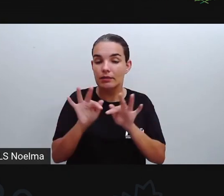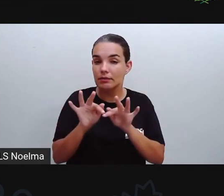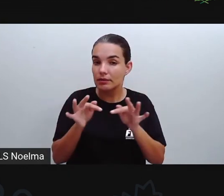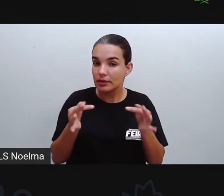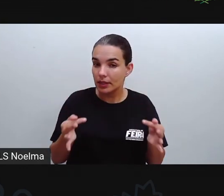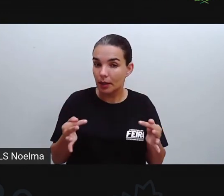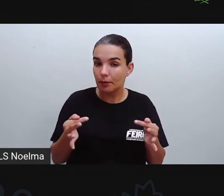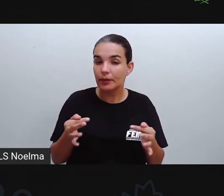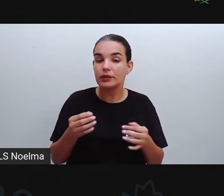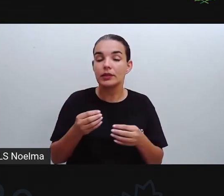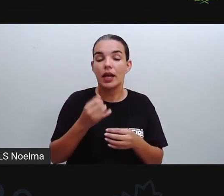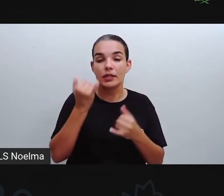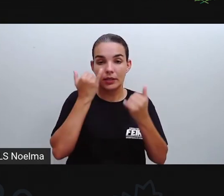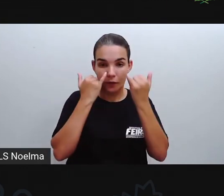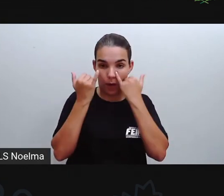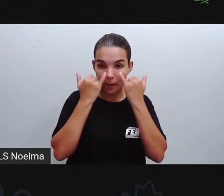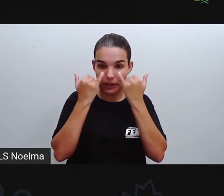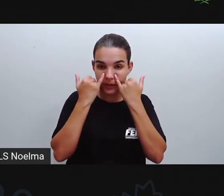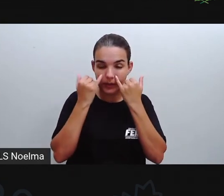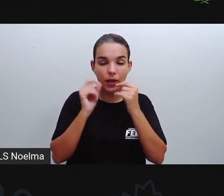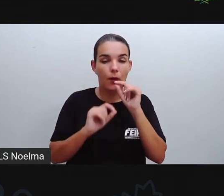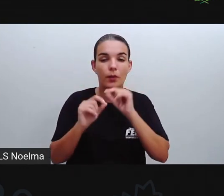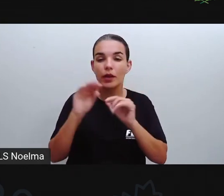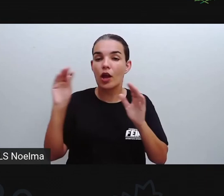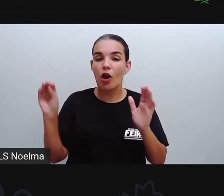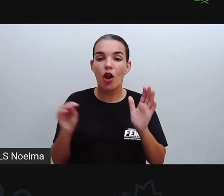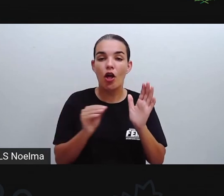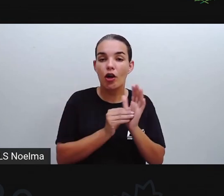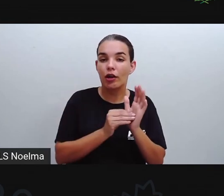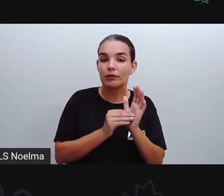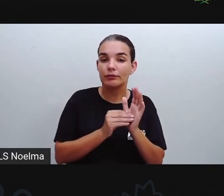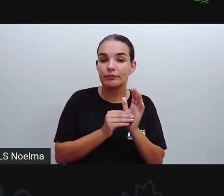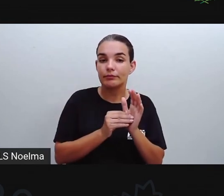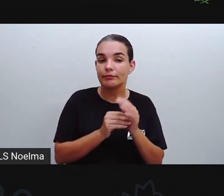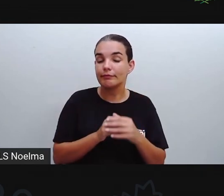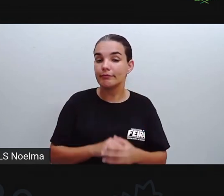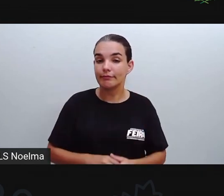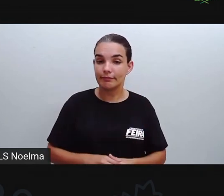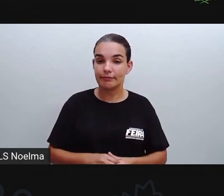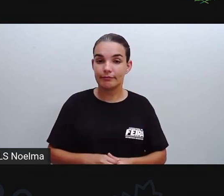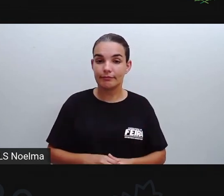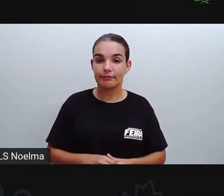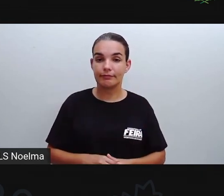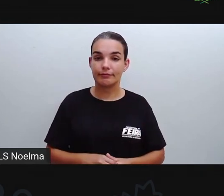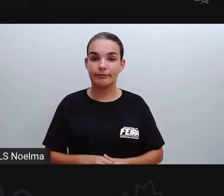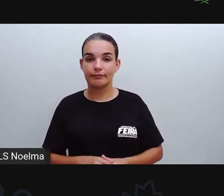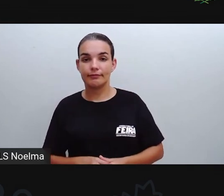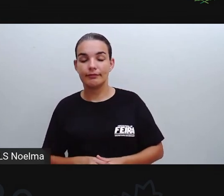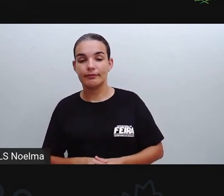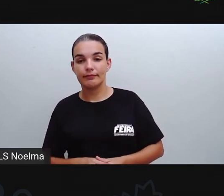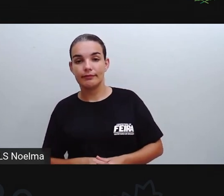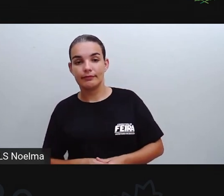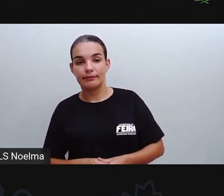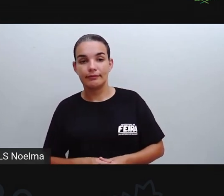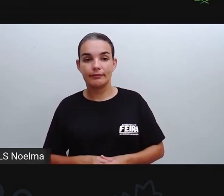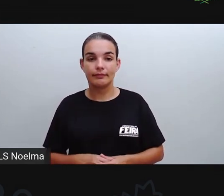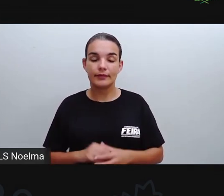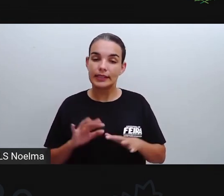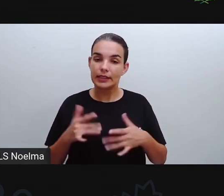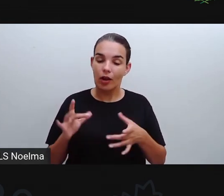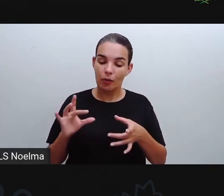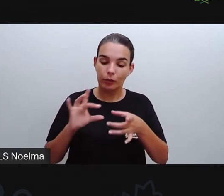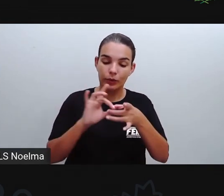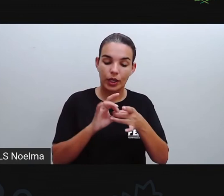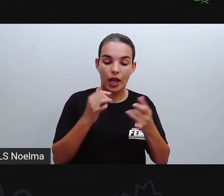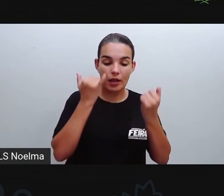entendimento, né? Vai melhorar aí a compreensão, o conteúdo fique mais explicativo. A gente vai unir as